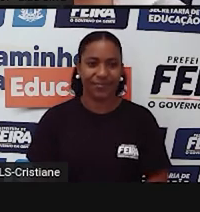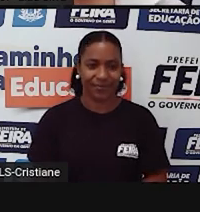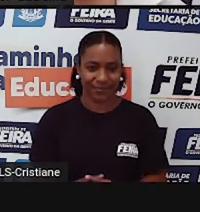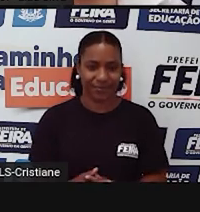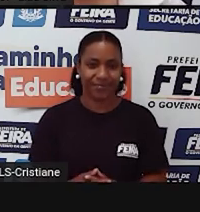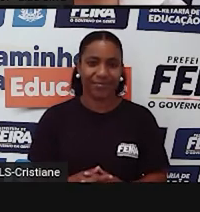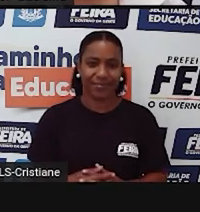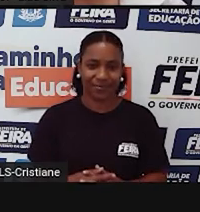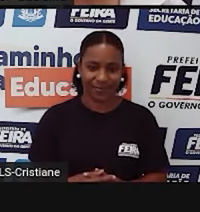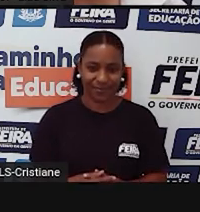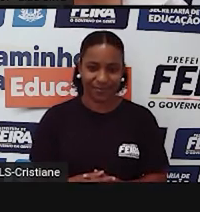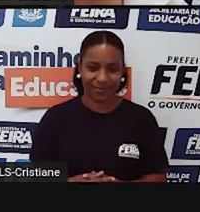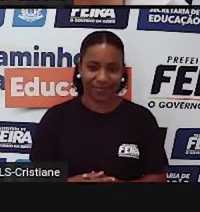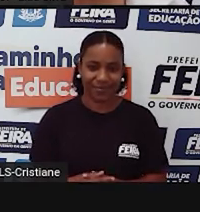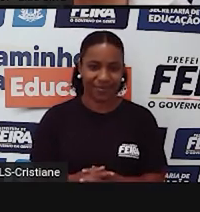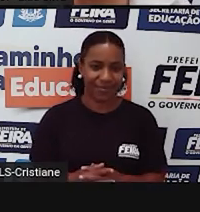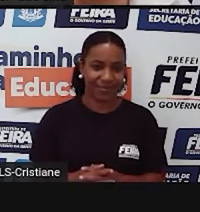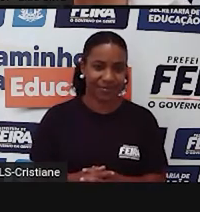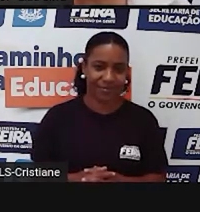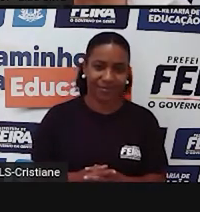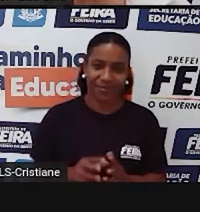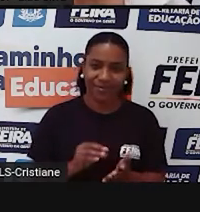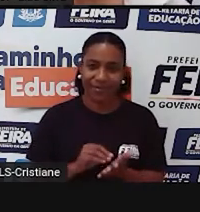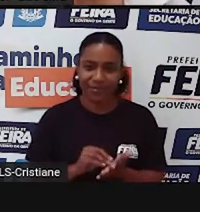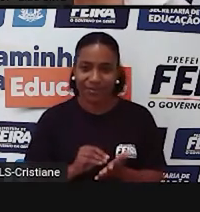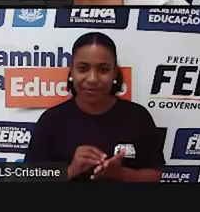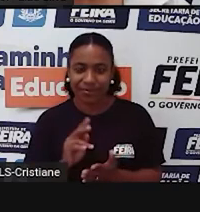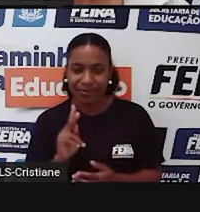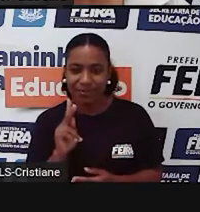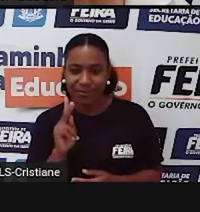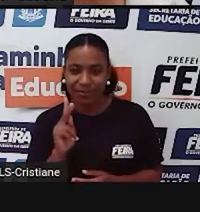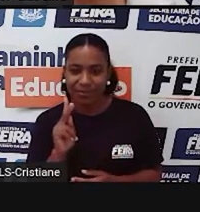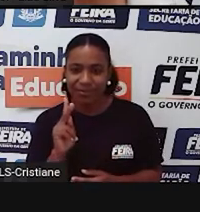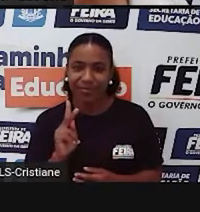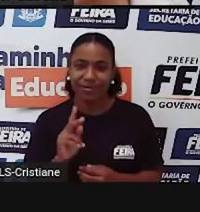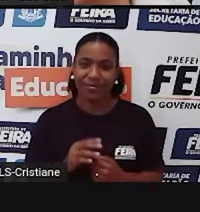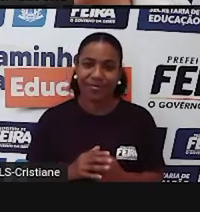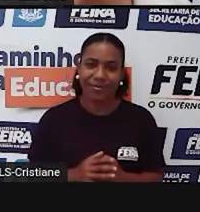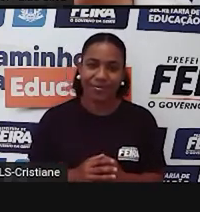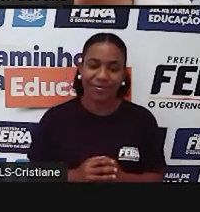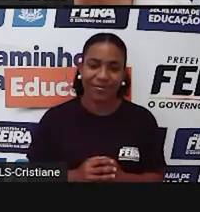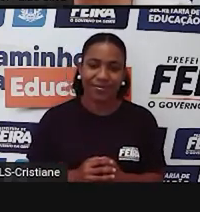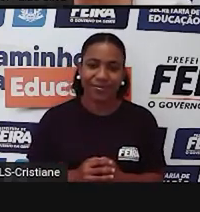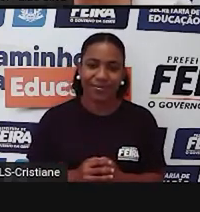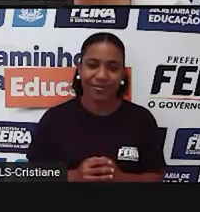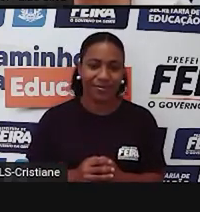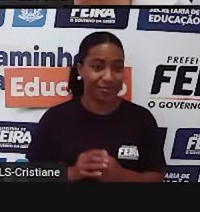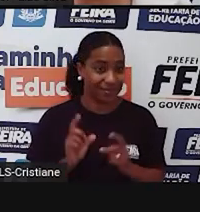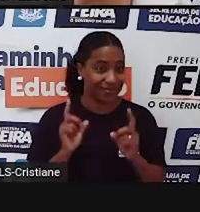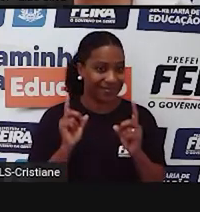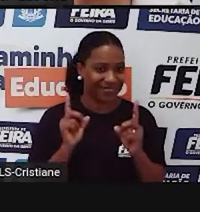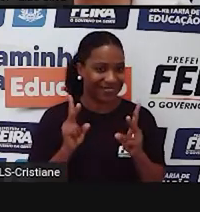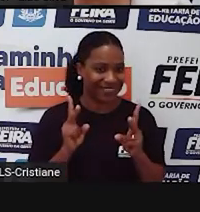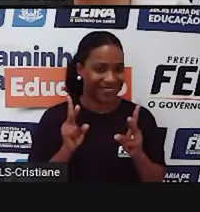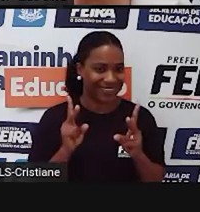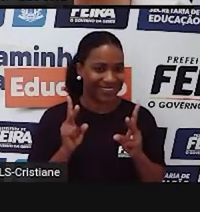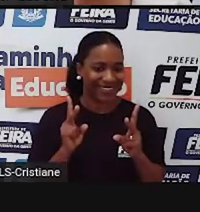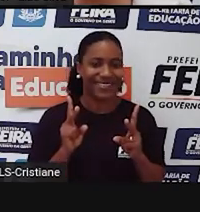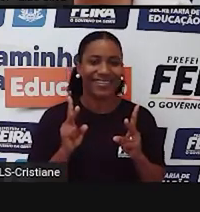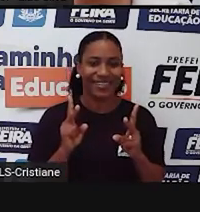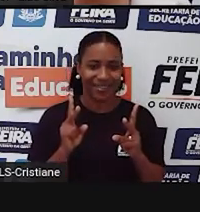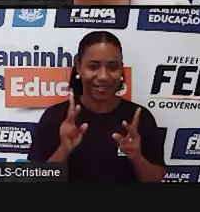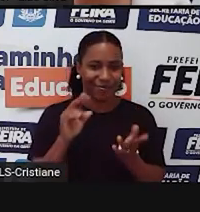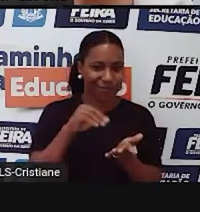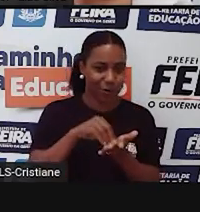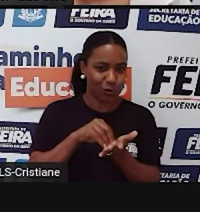temos que colocar o número K, N, número P, ok, students, pronto, falta